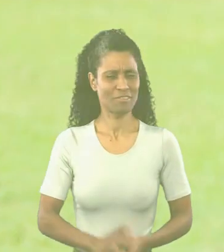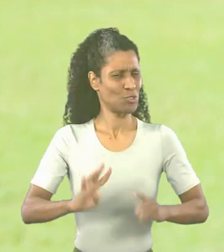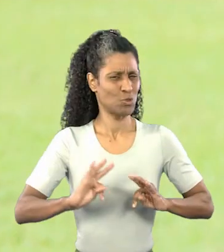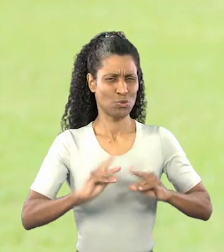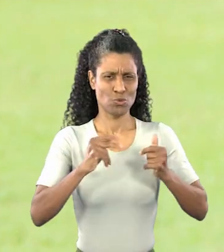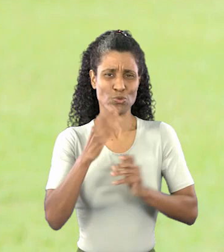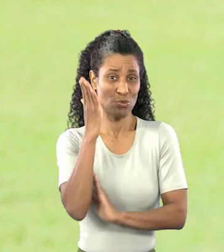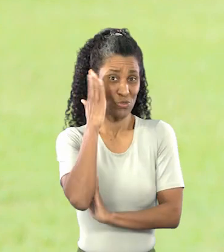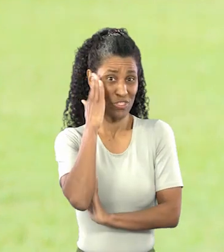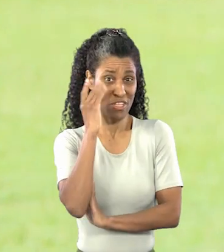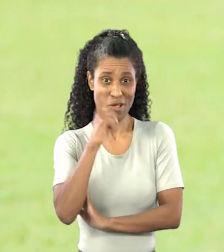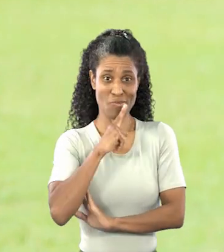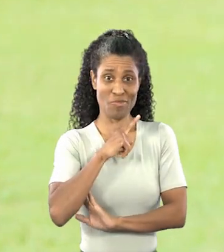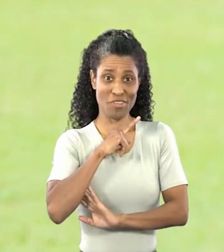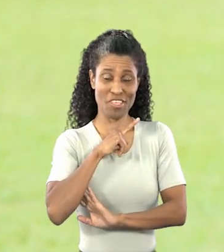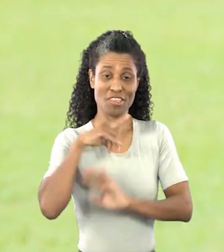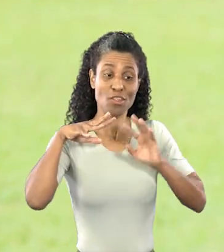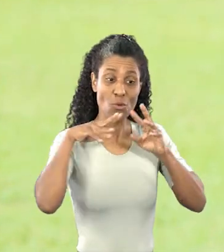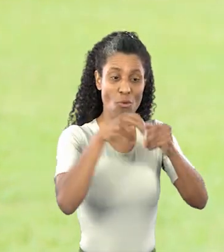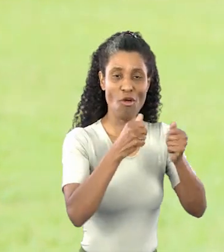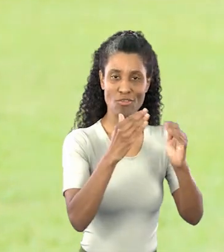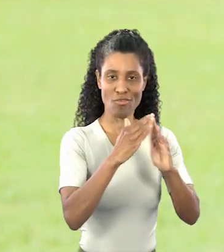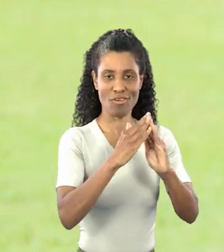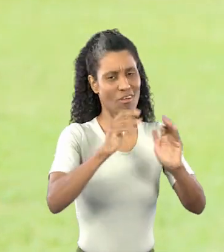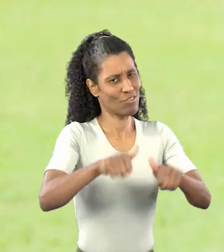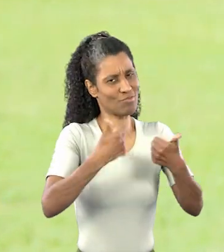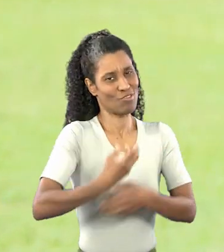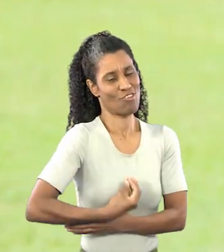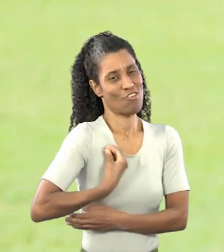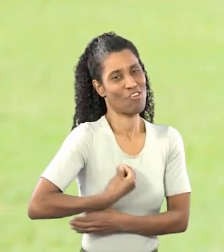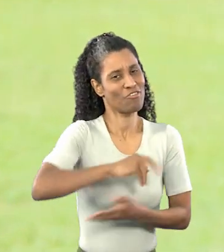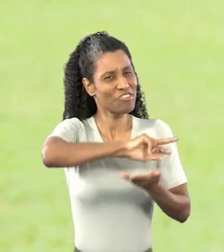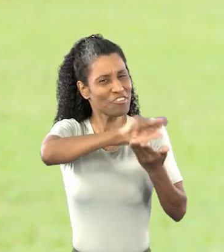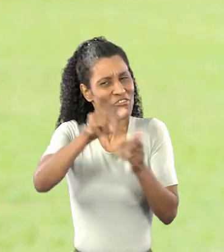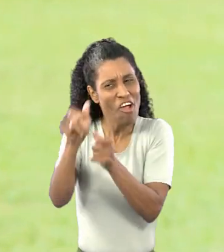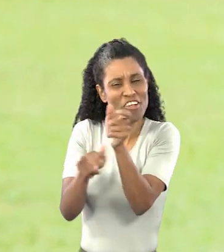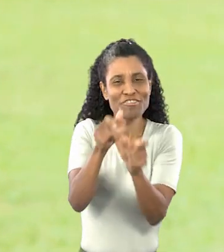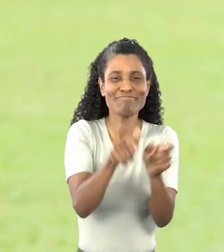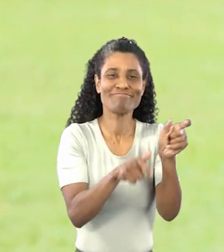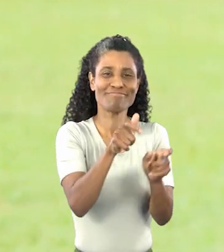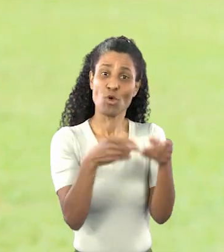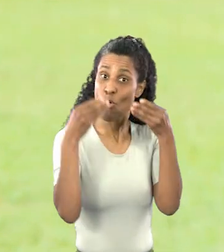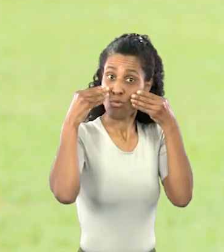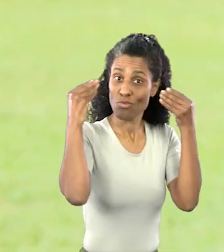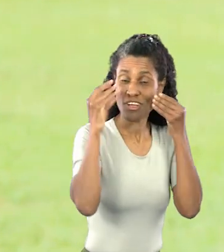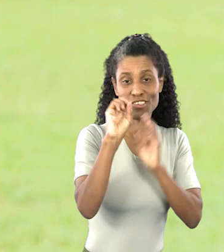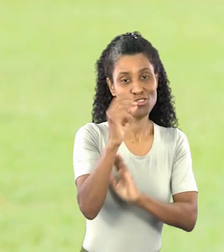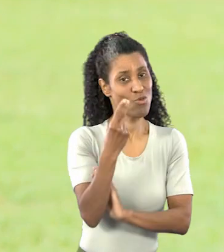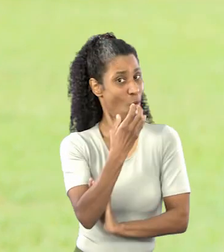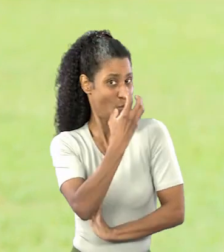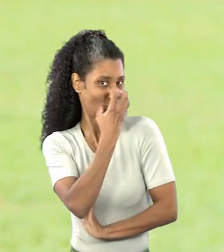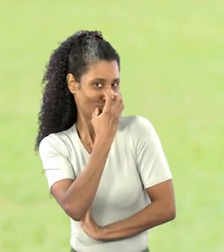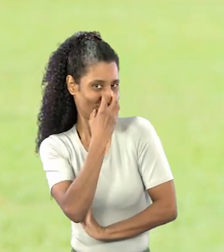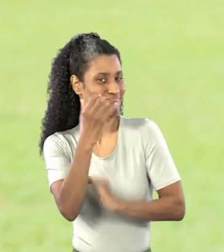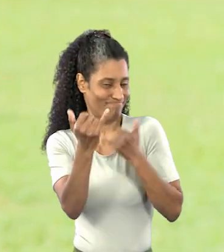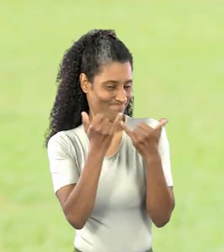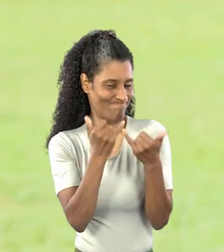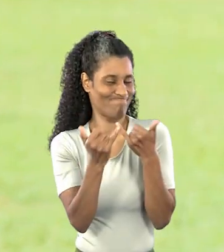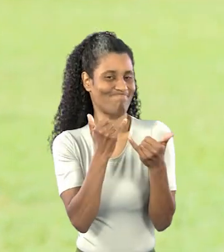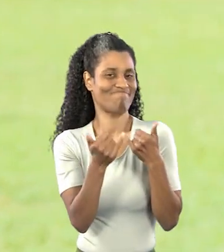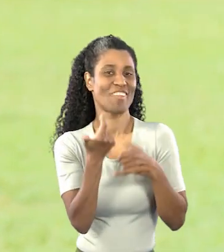não é segredo para ninguém que ter um animal de estimação em casa melhora a vida de muita gente. Um gatinho ou